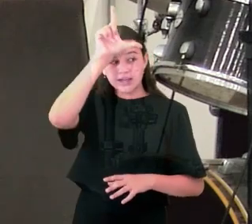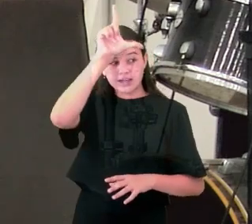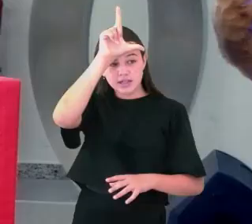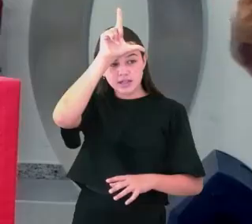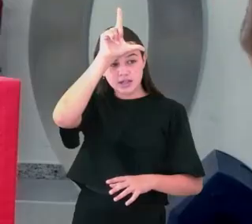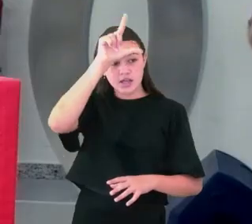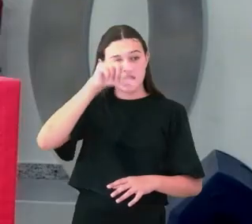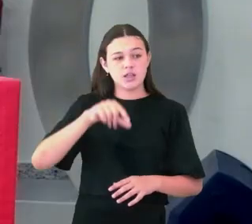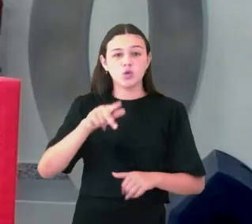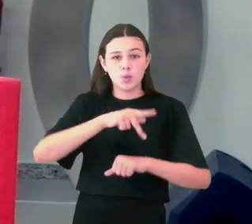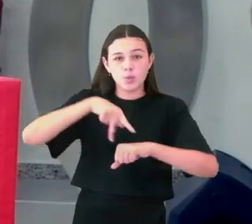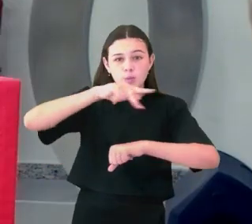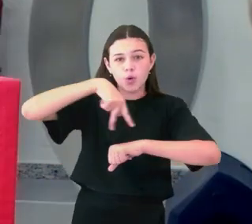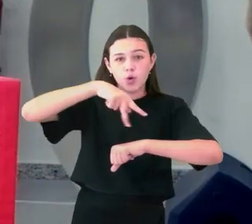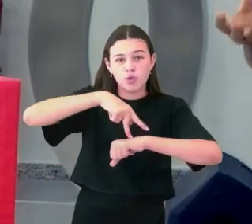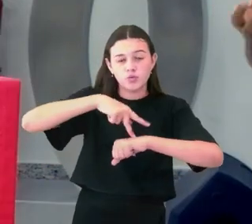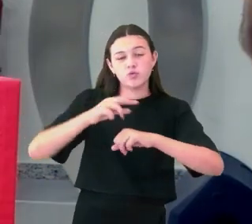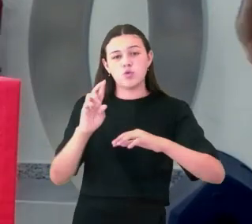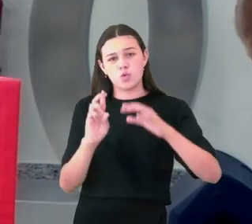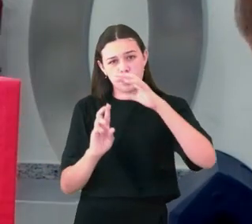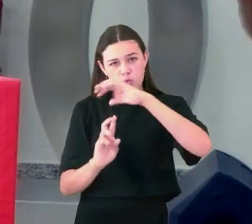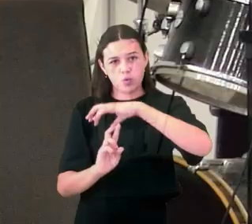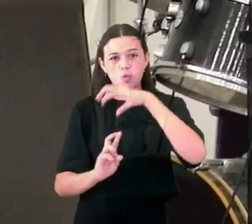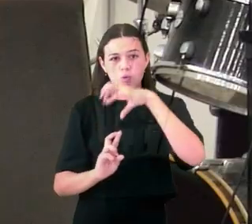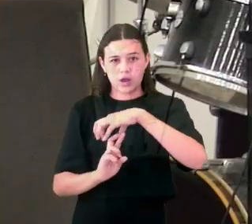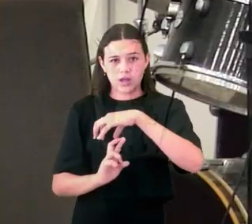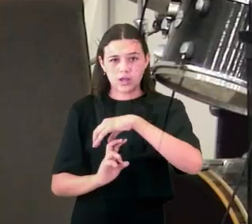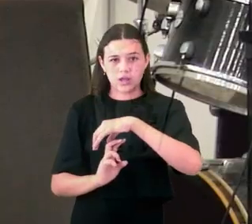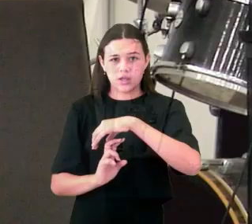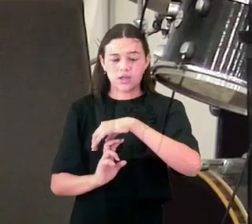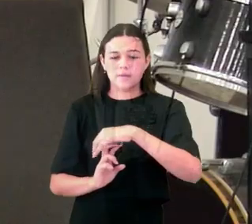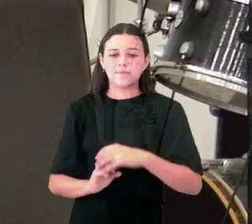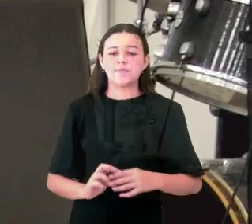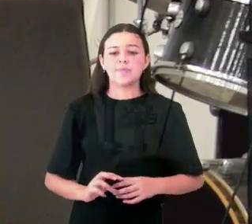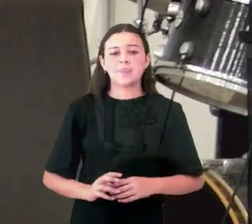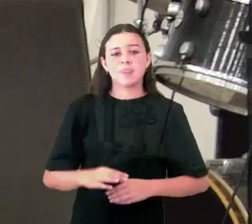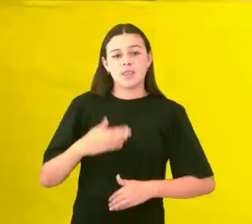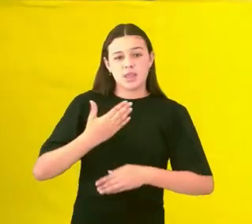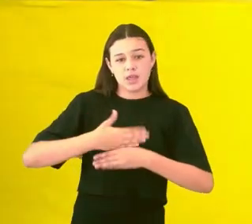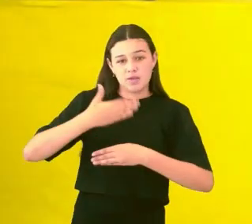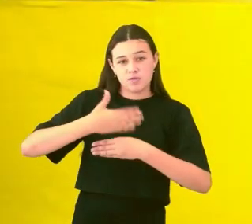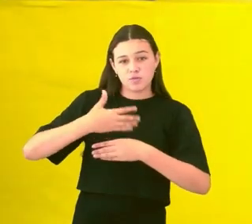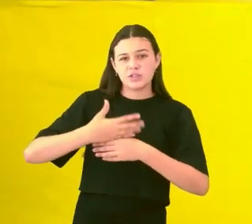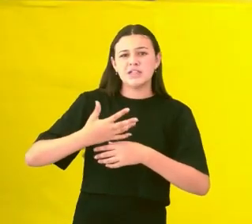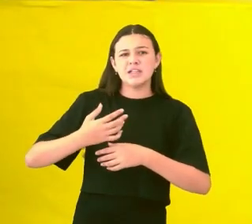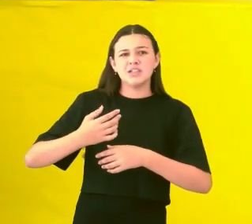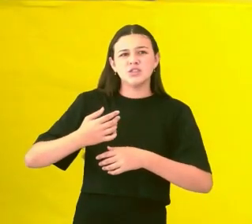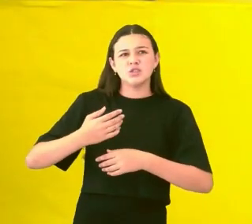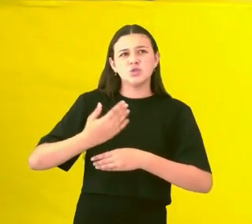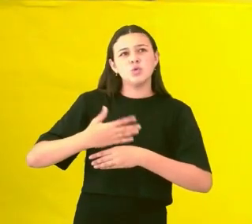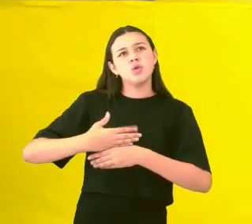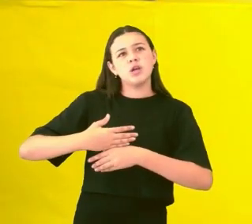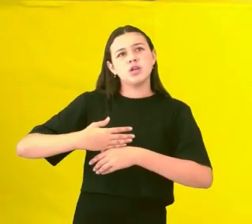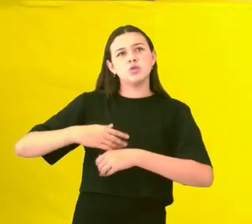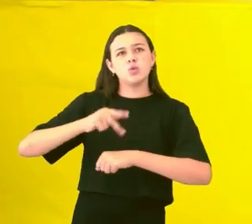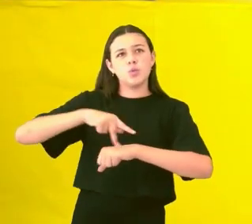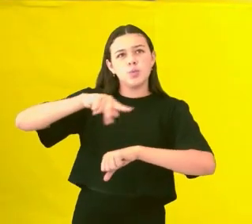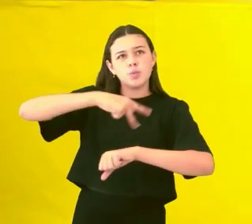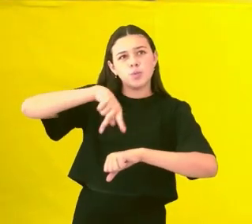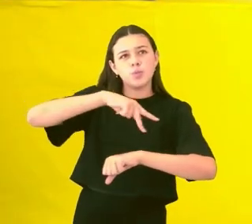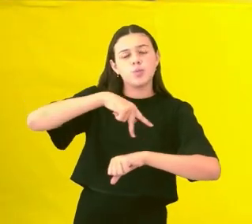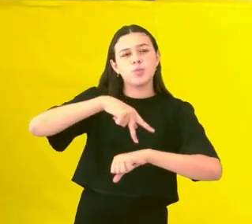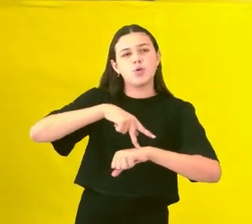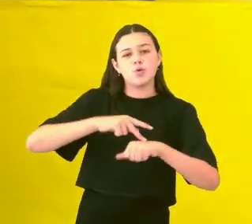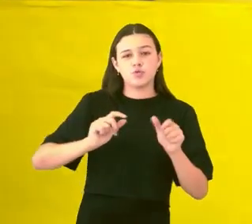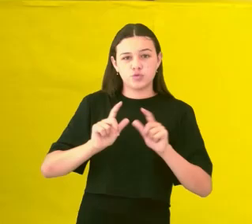reformas na estrutura do povo de Israel, das cidades. Havia uma expectativa, uma esperança muito grande, porque ele